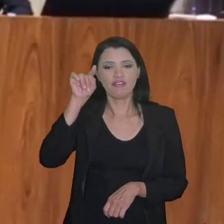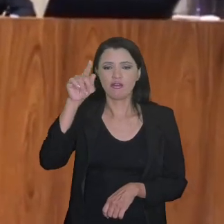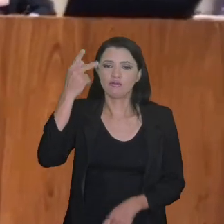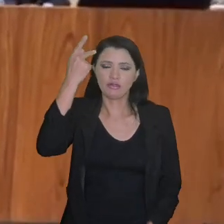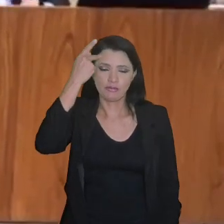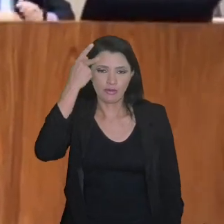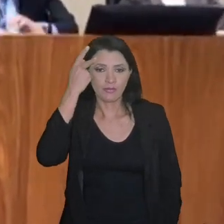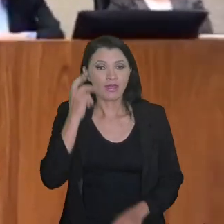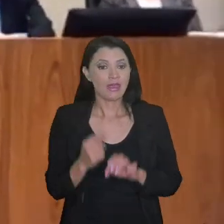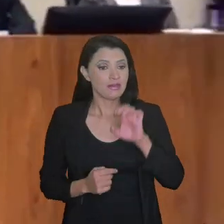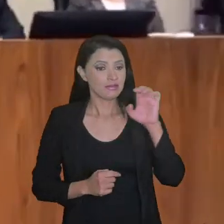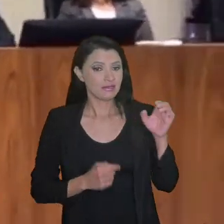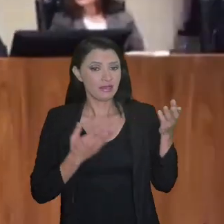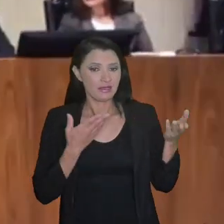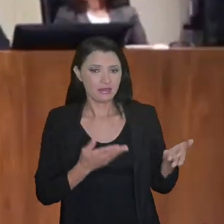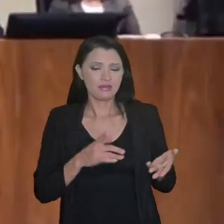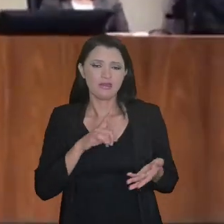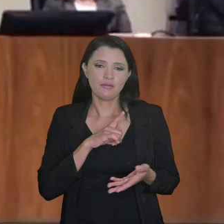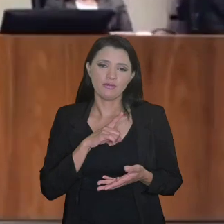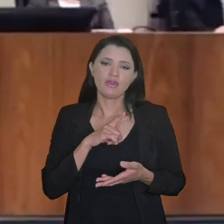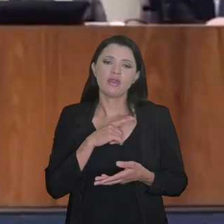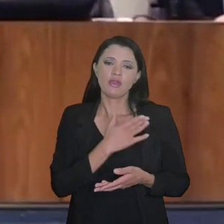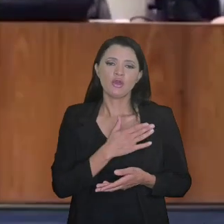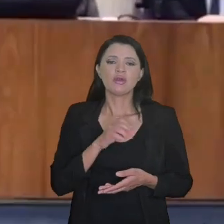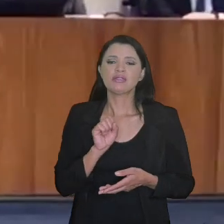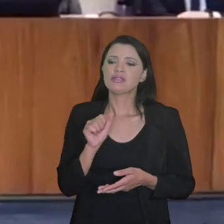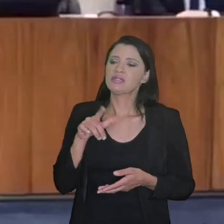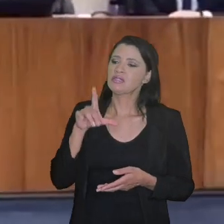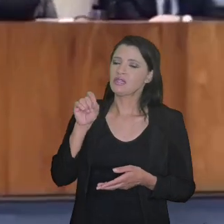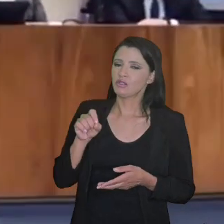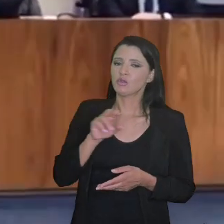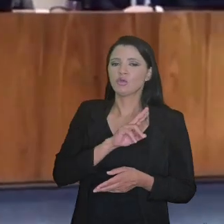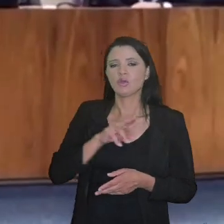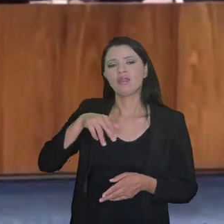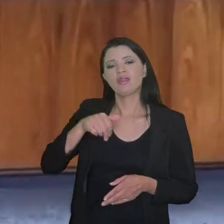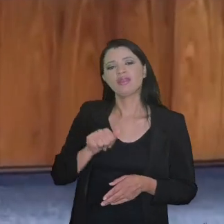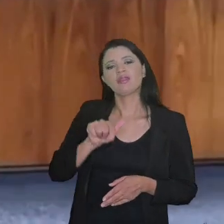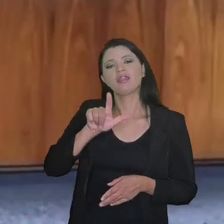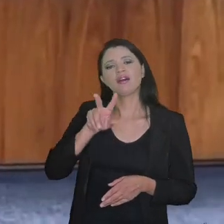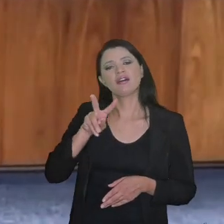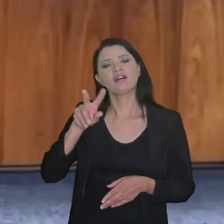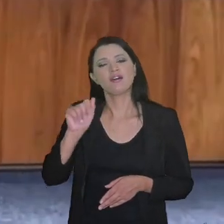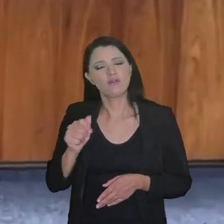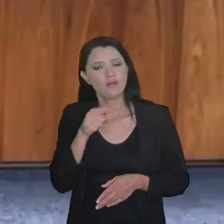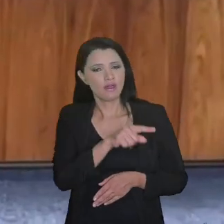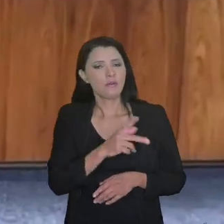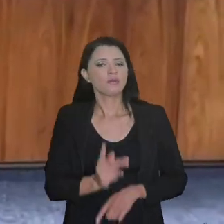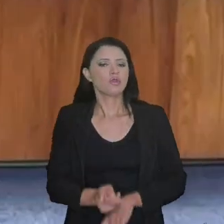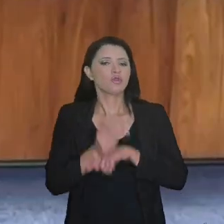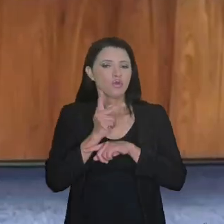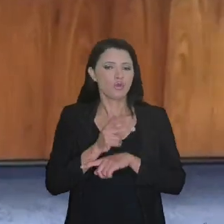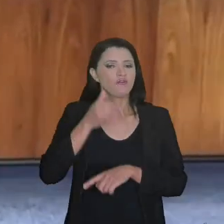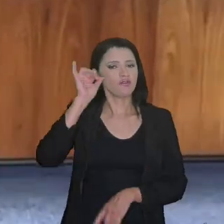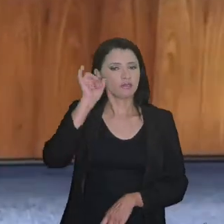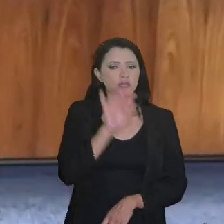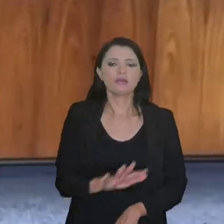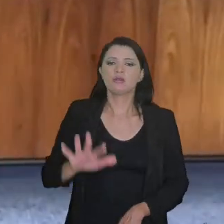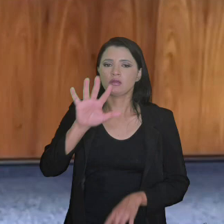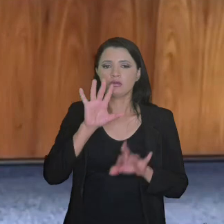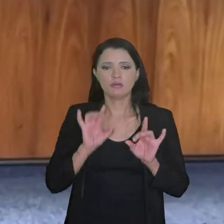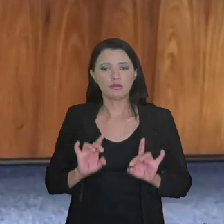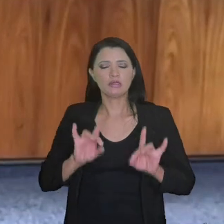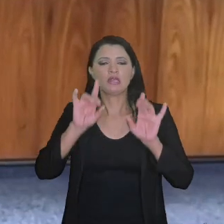São Paulo. E à minha esquerda, ao lado do doutor Sandro, a doutora Nalva Aparecida de Castro, de Jurás, que é